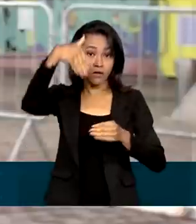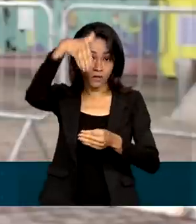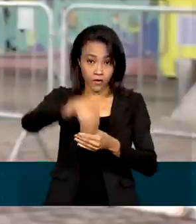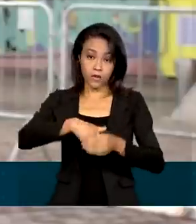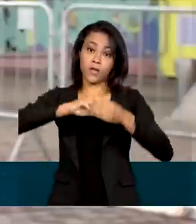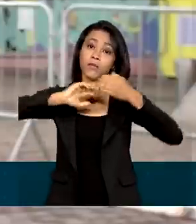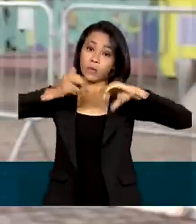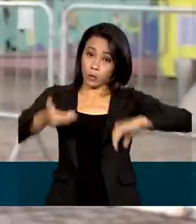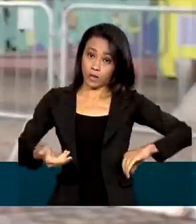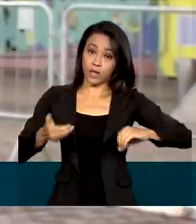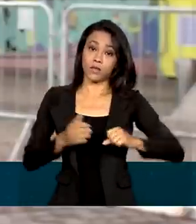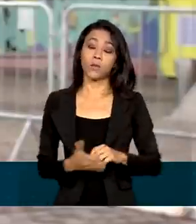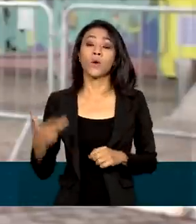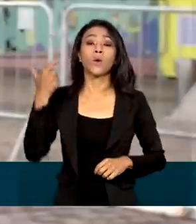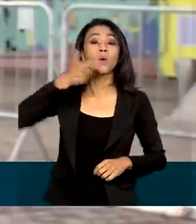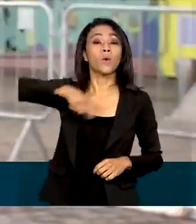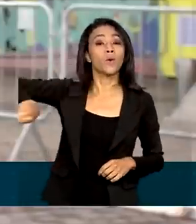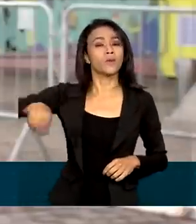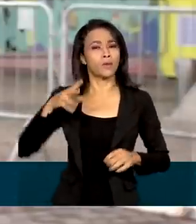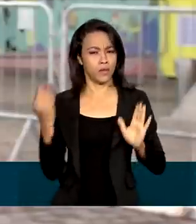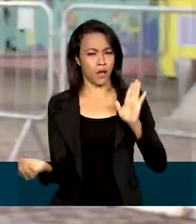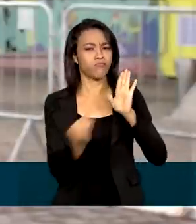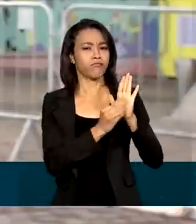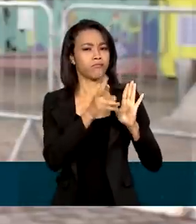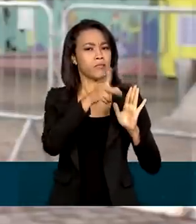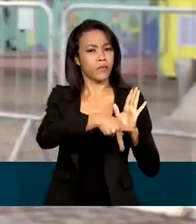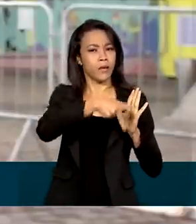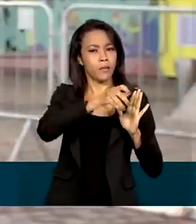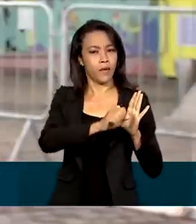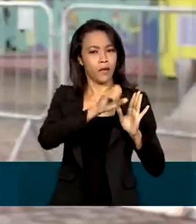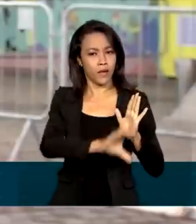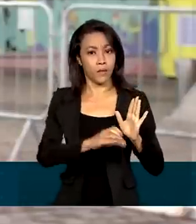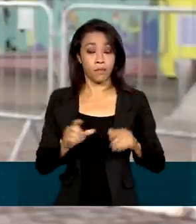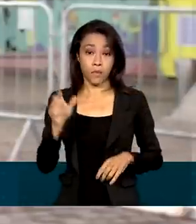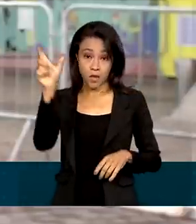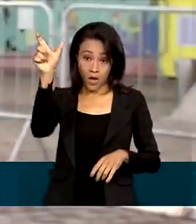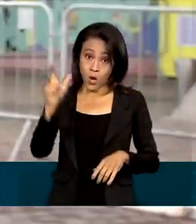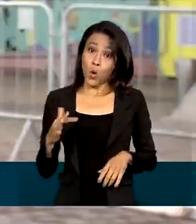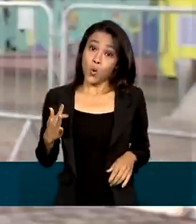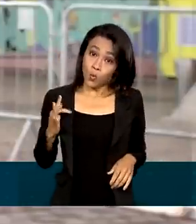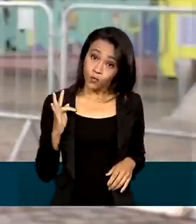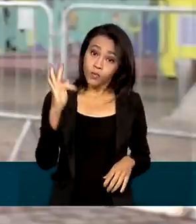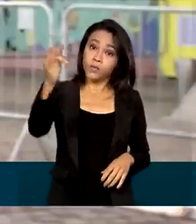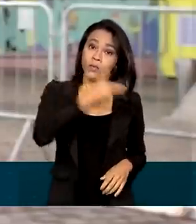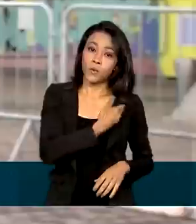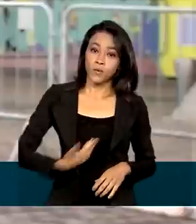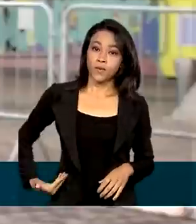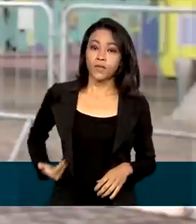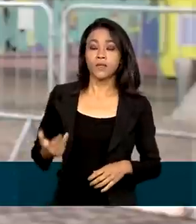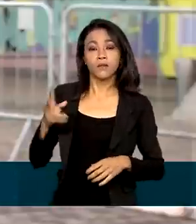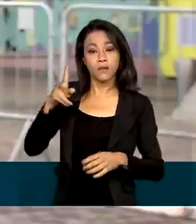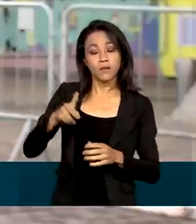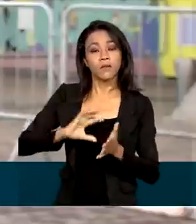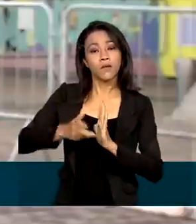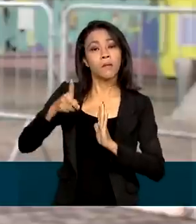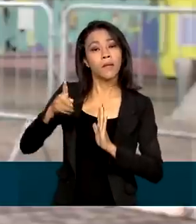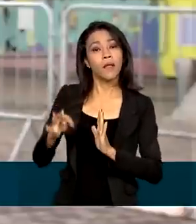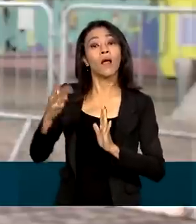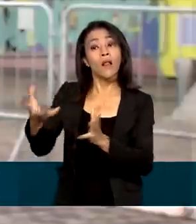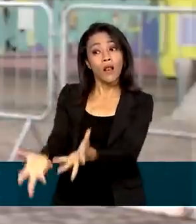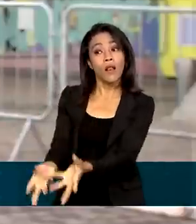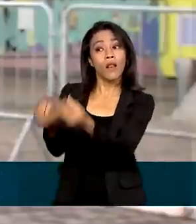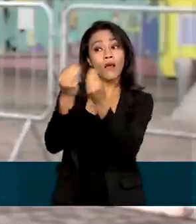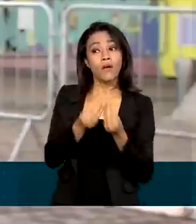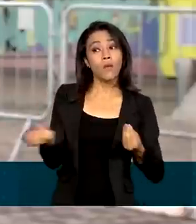E outra medida que a PEC prevê é que o futuro governo envie para o Congresso uma proposta de uma nova